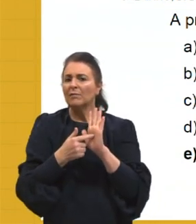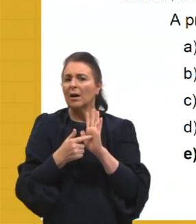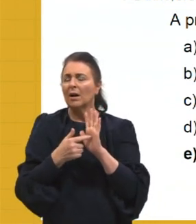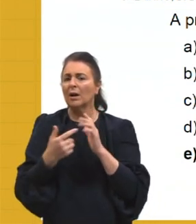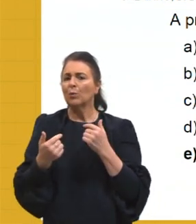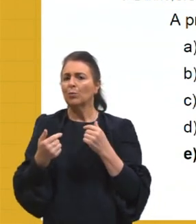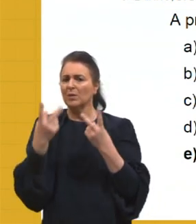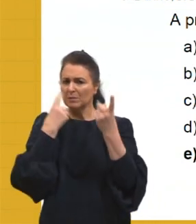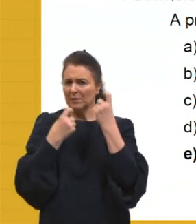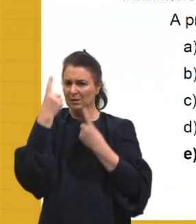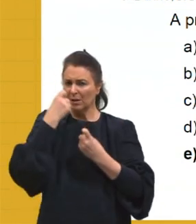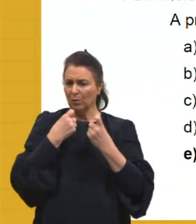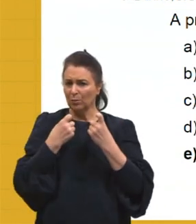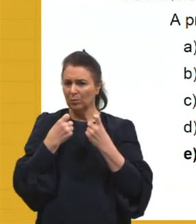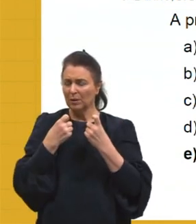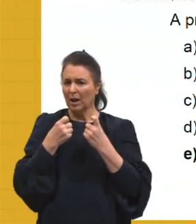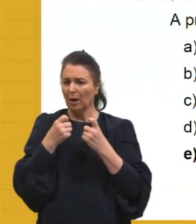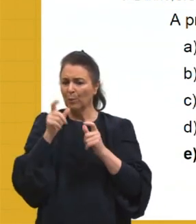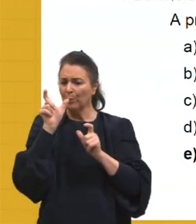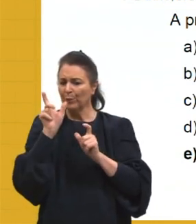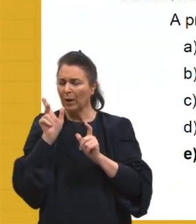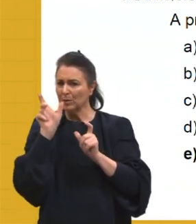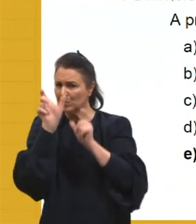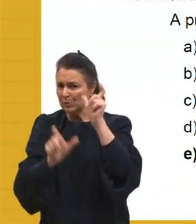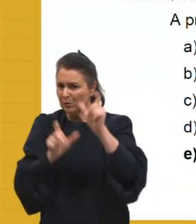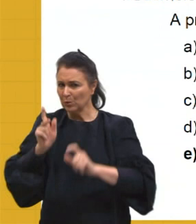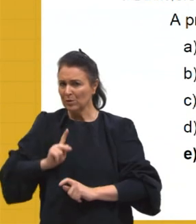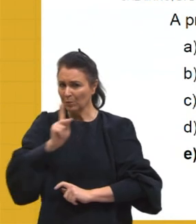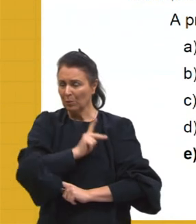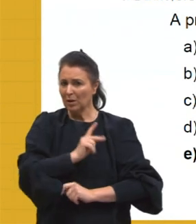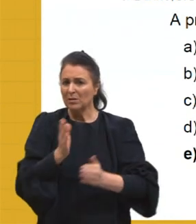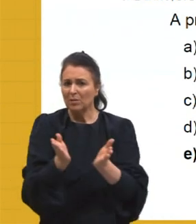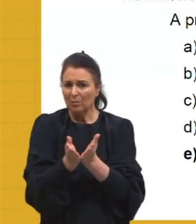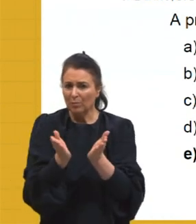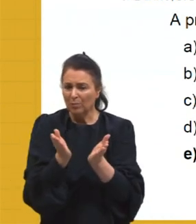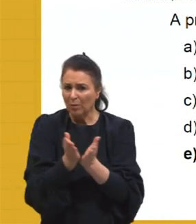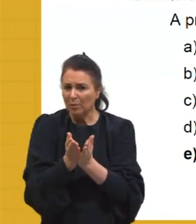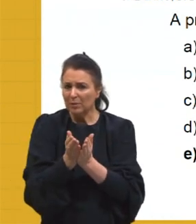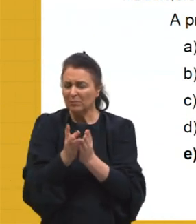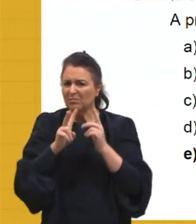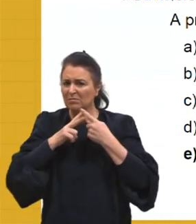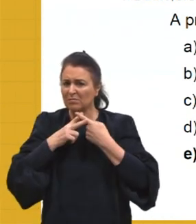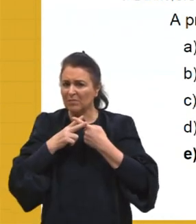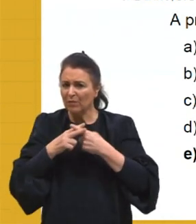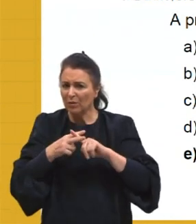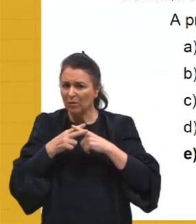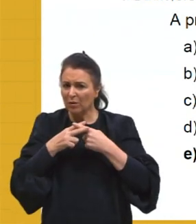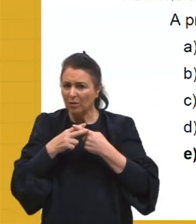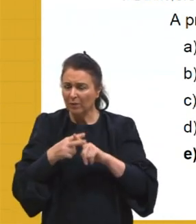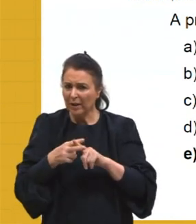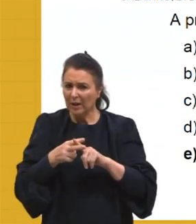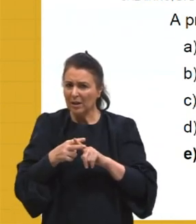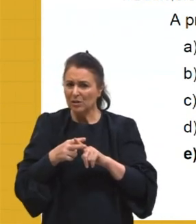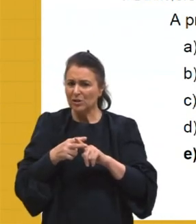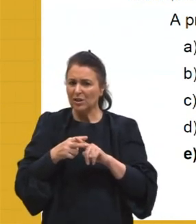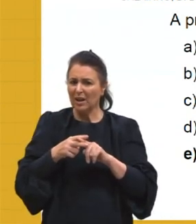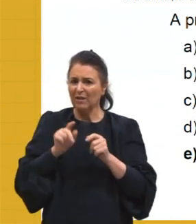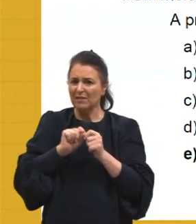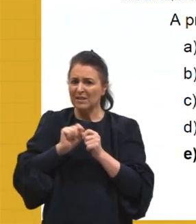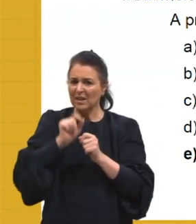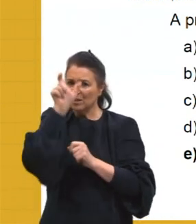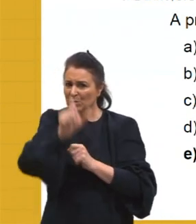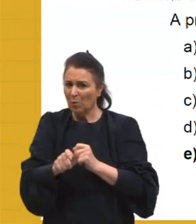pobre? Não, não só. Ferramenta para submeter os cativos ao trabalho forçado?